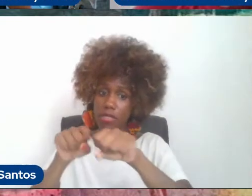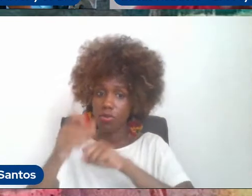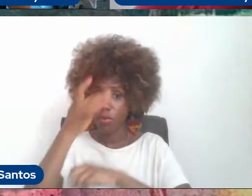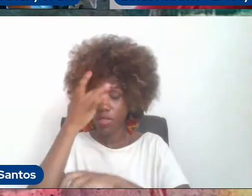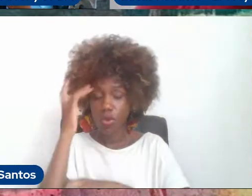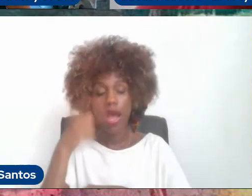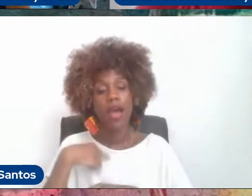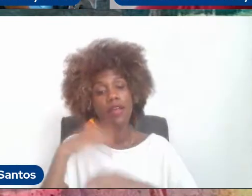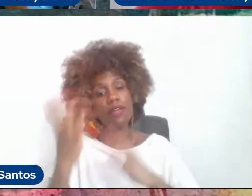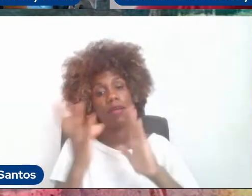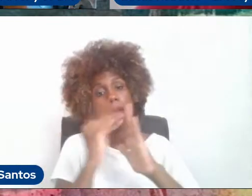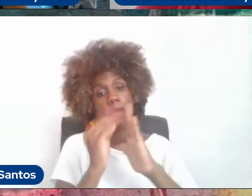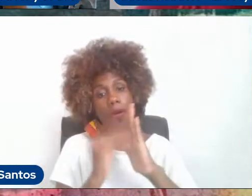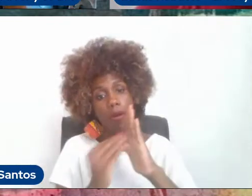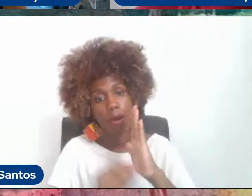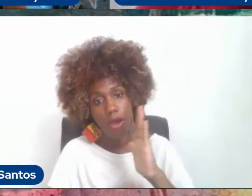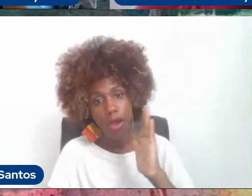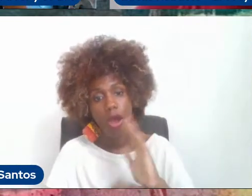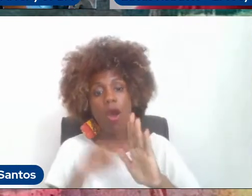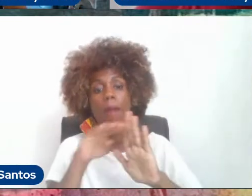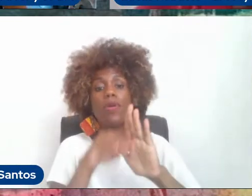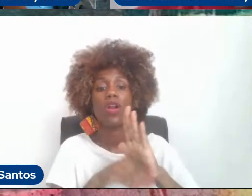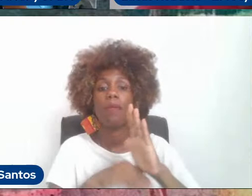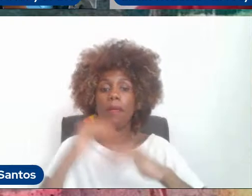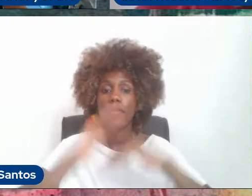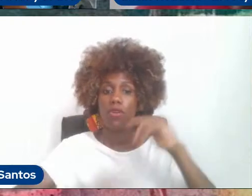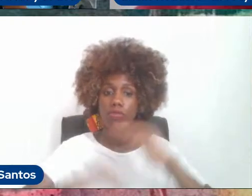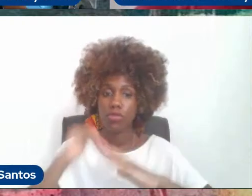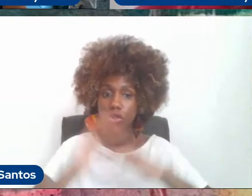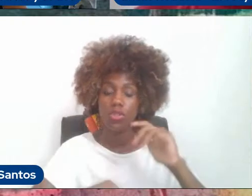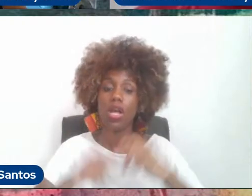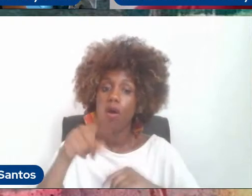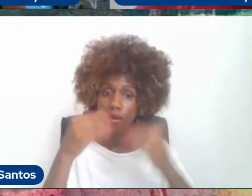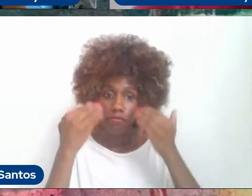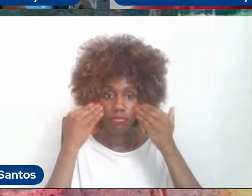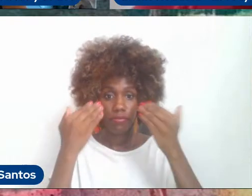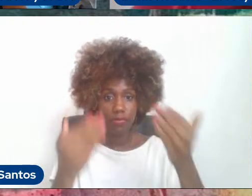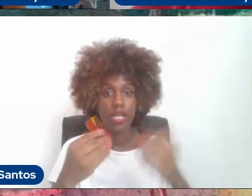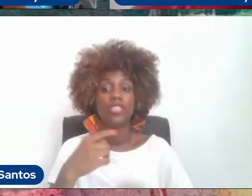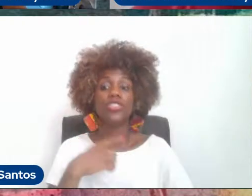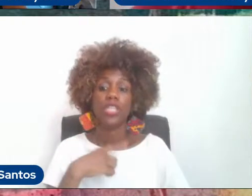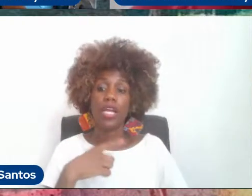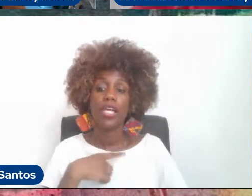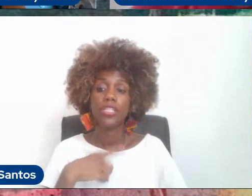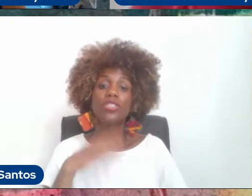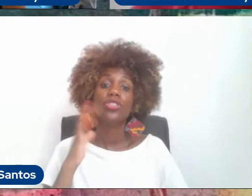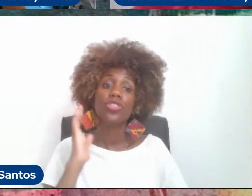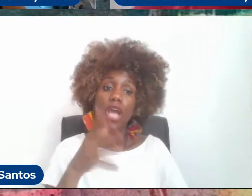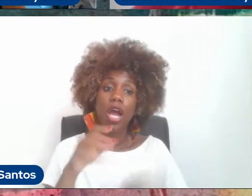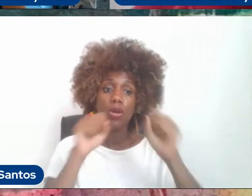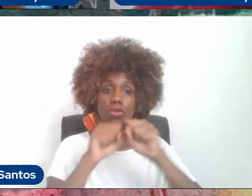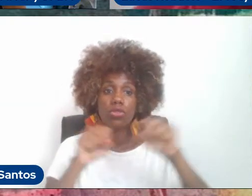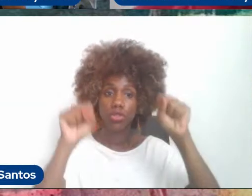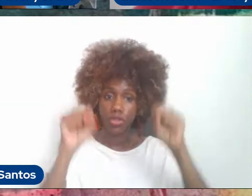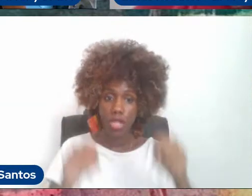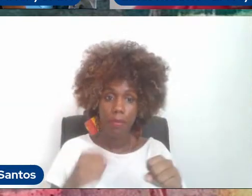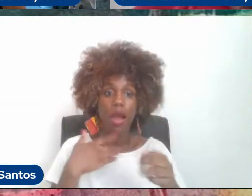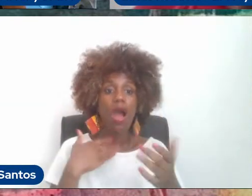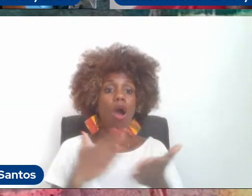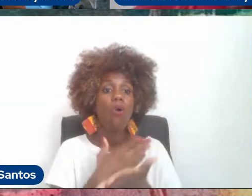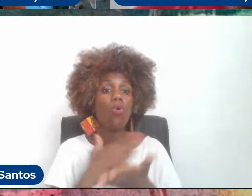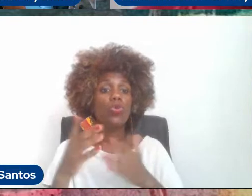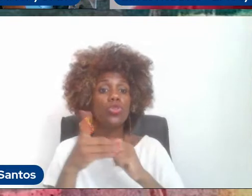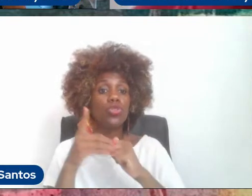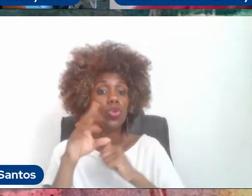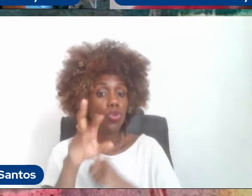profissionais como um sinal muito claro. Nós temos, inclusive, já no sistema alguns doutorados profissionais, ainda